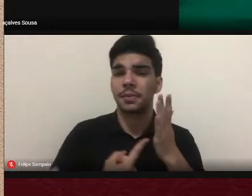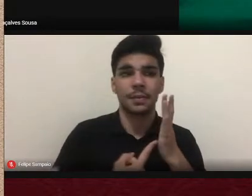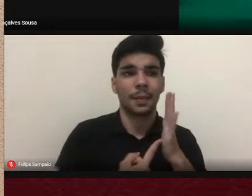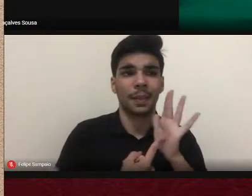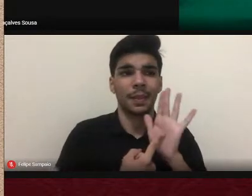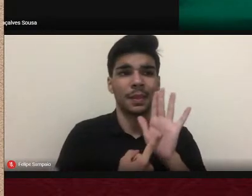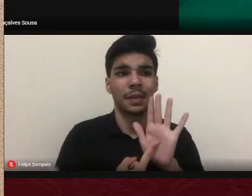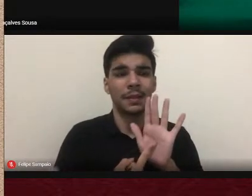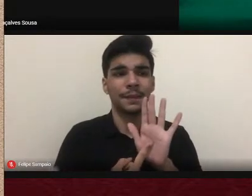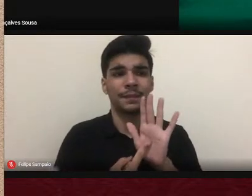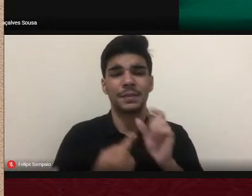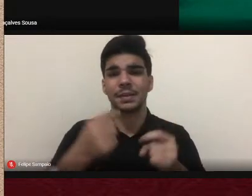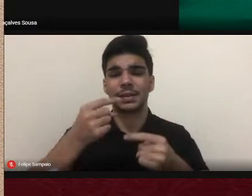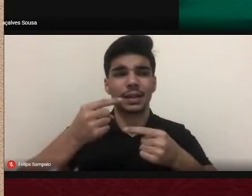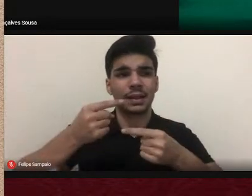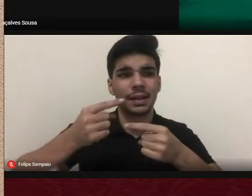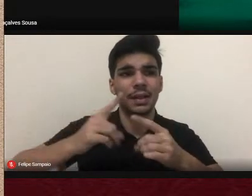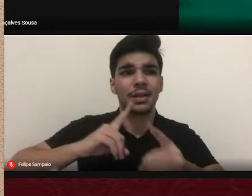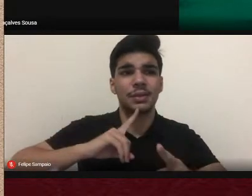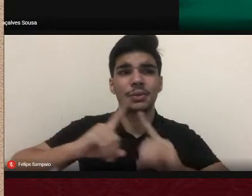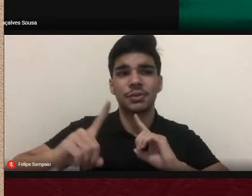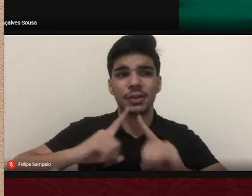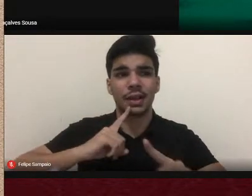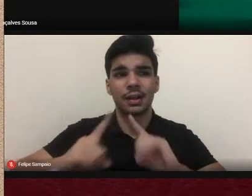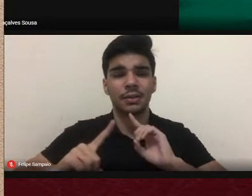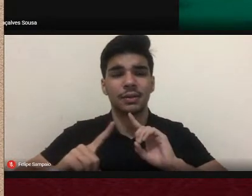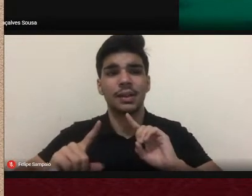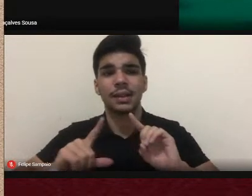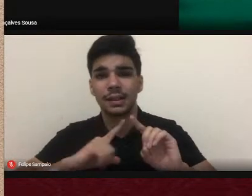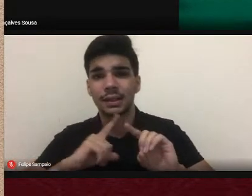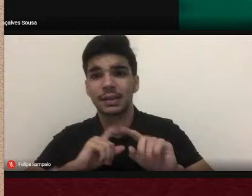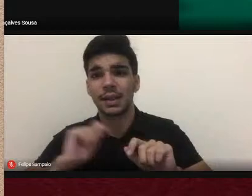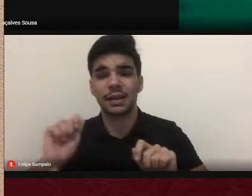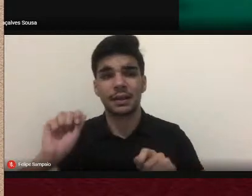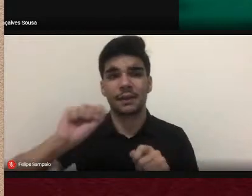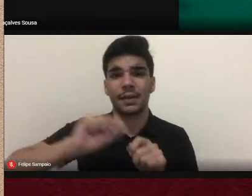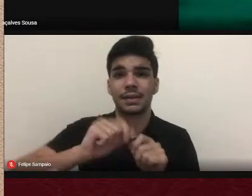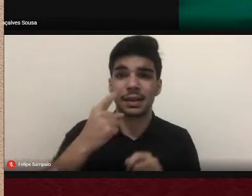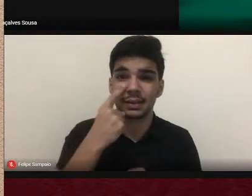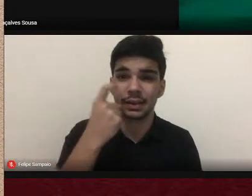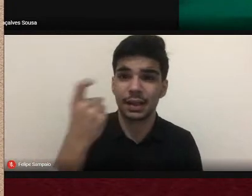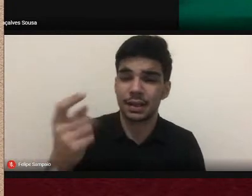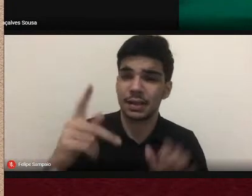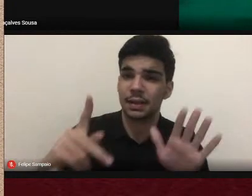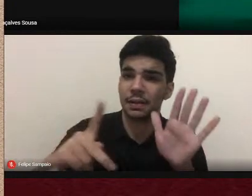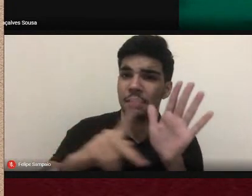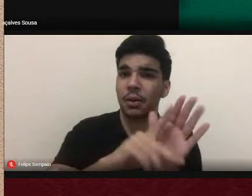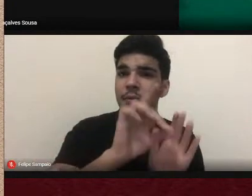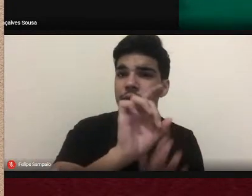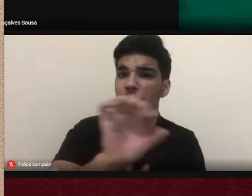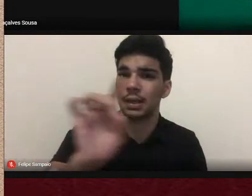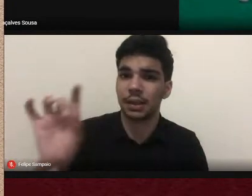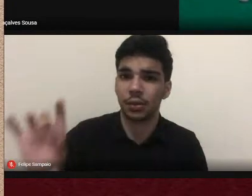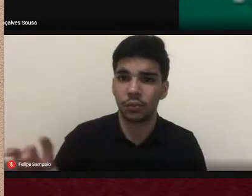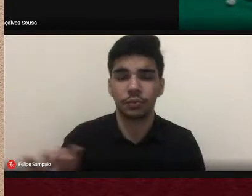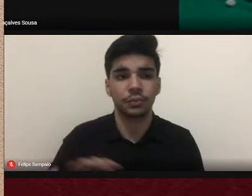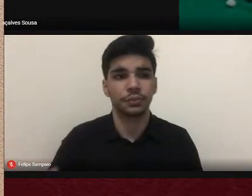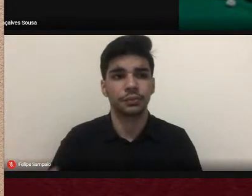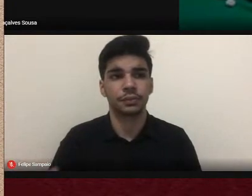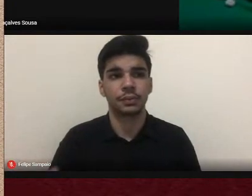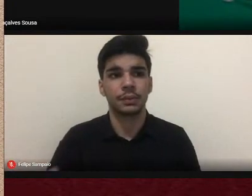diálogos que podem e devem ser estabelecidos a partir dos interesses comuns e para